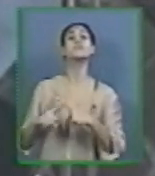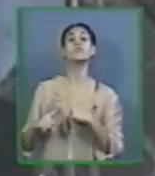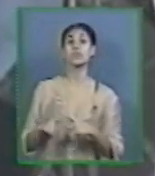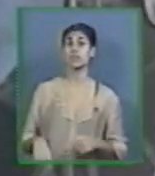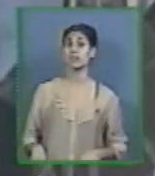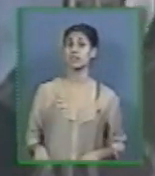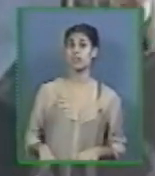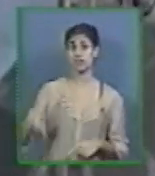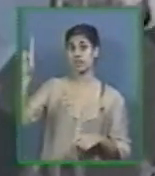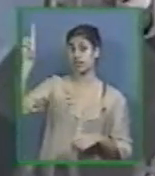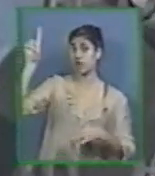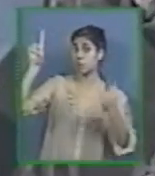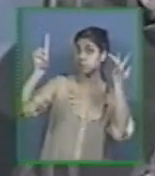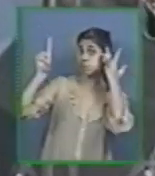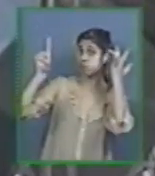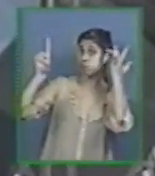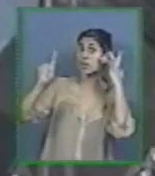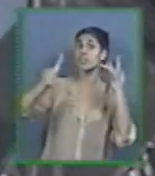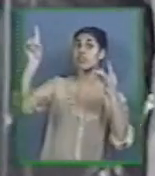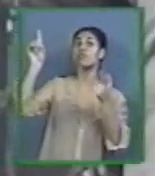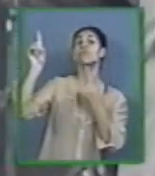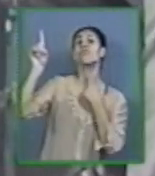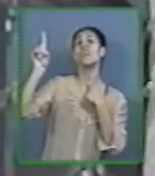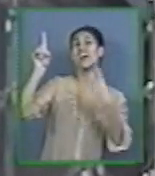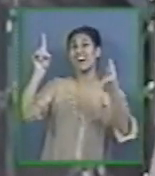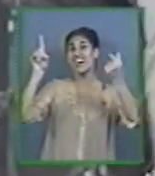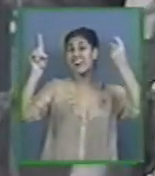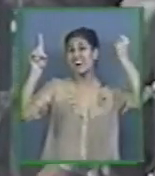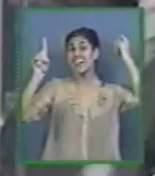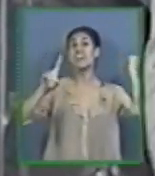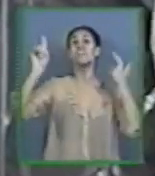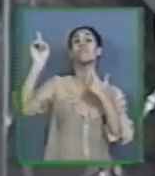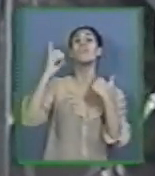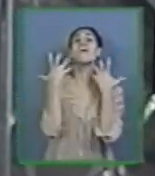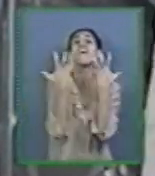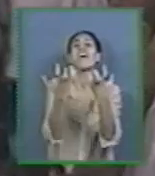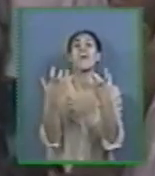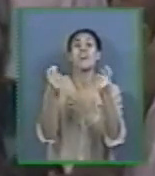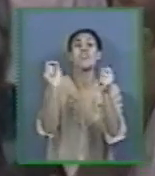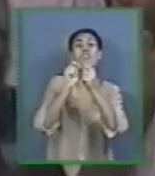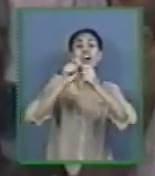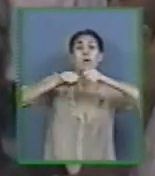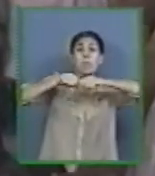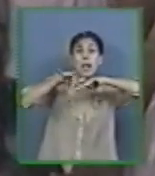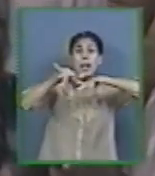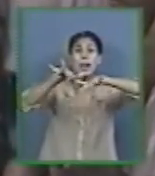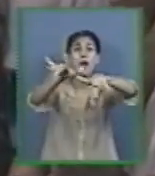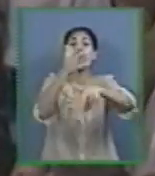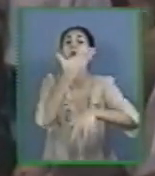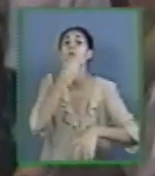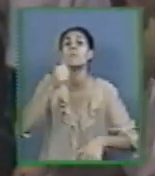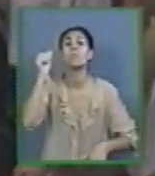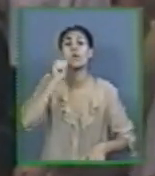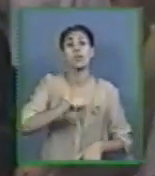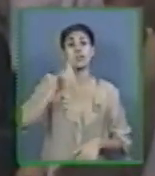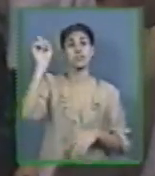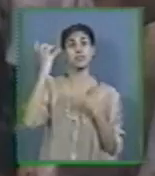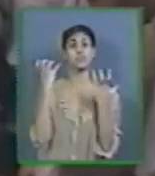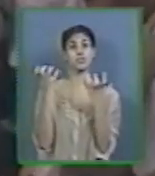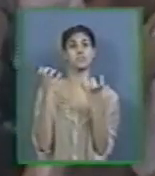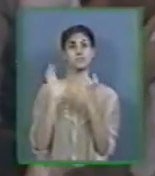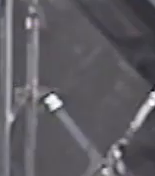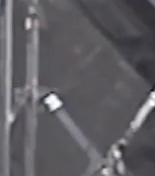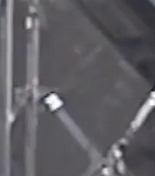Disse, vamos fazer o homem A nossa imagem e a nossa semelhança Falando Pai, Filho e Espírito